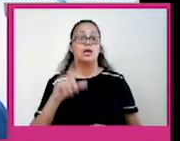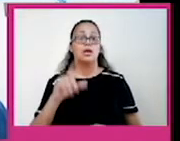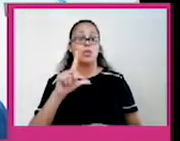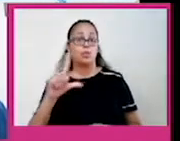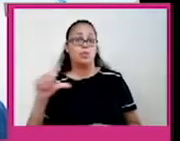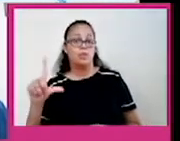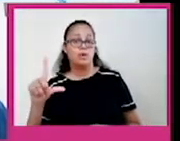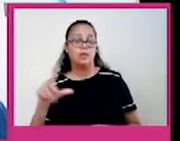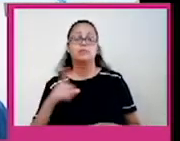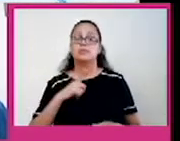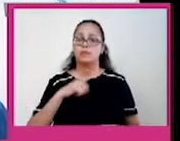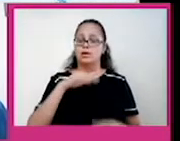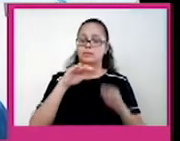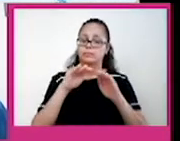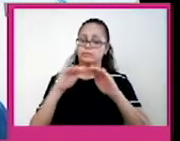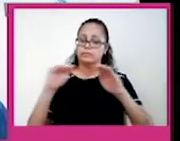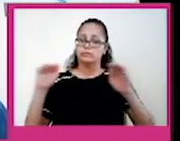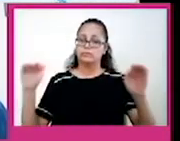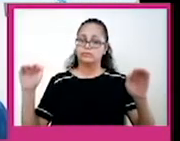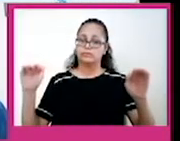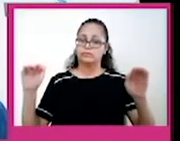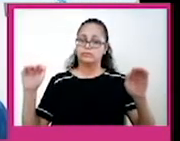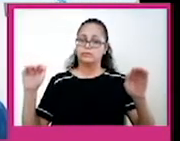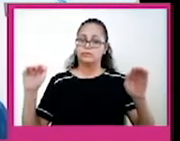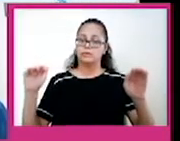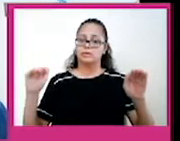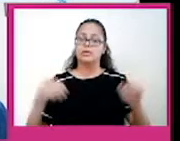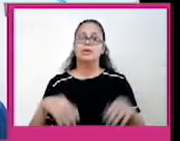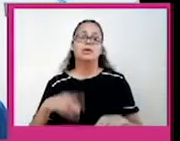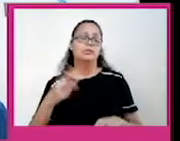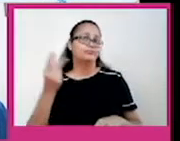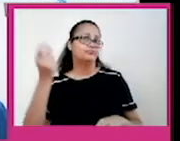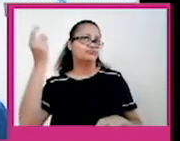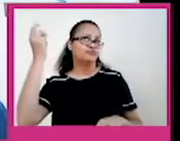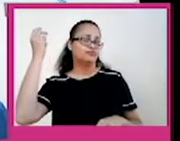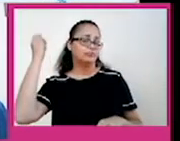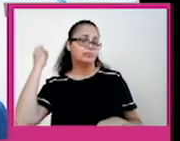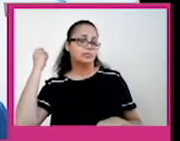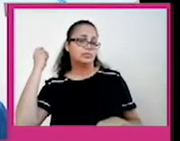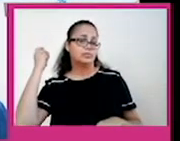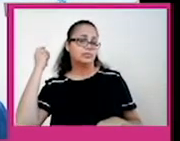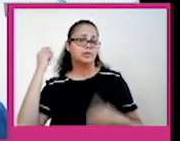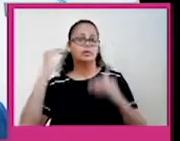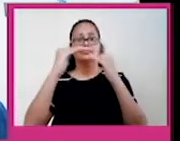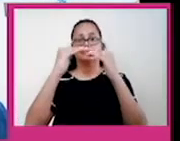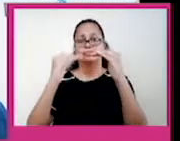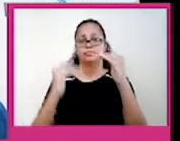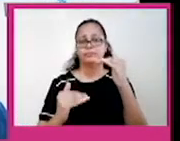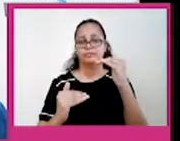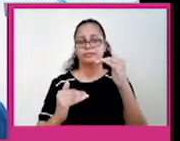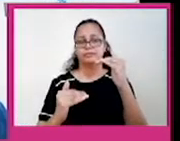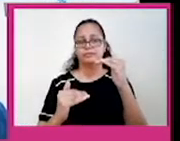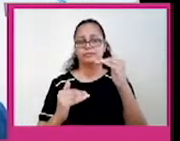planaltos, que são as partes mais antigas do continente, as partes mais antigas, bastante rebaixadas pela erosão, que é mais ou menos onde se